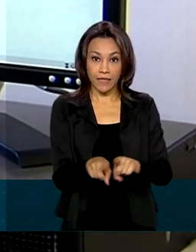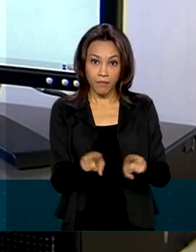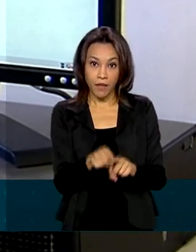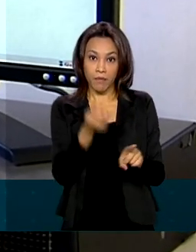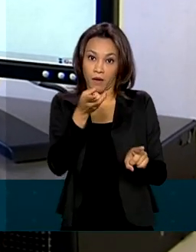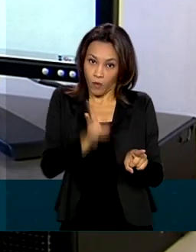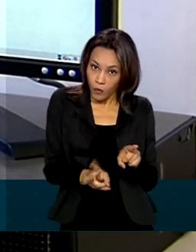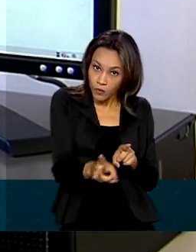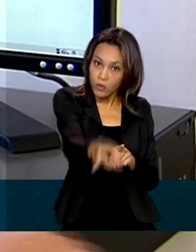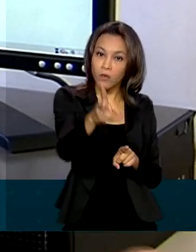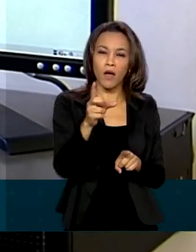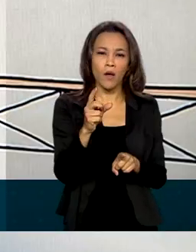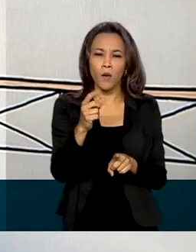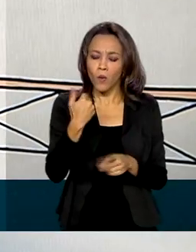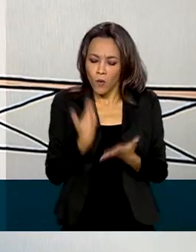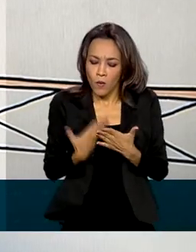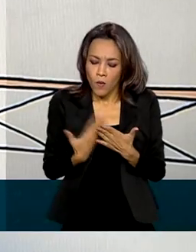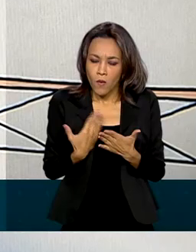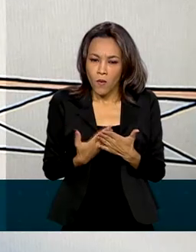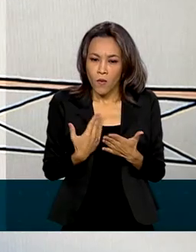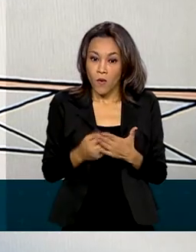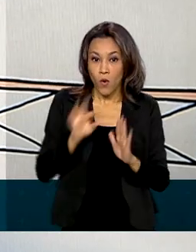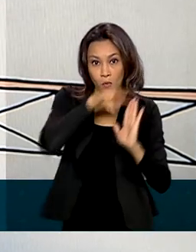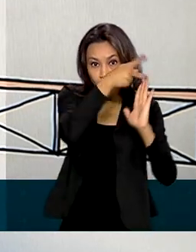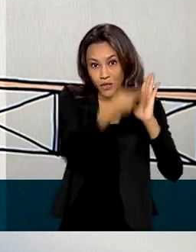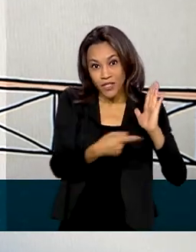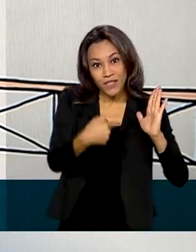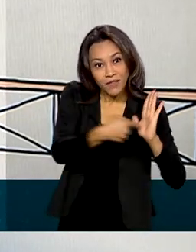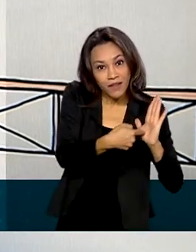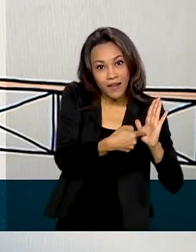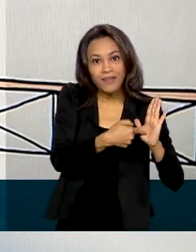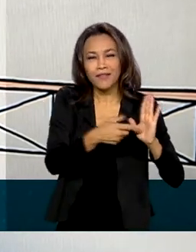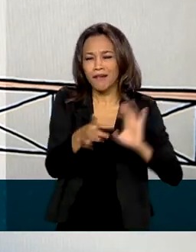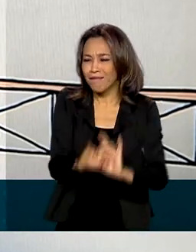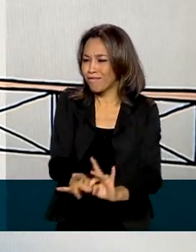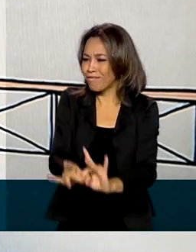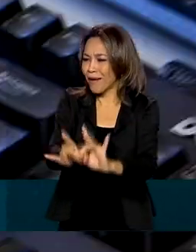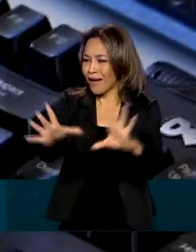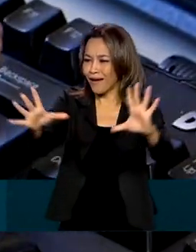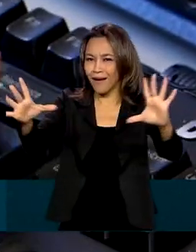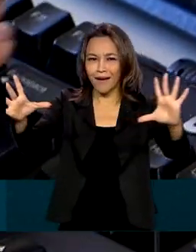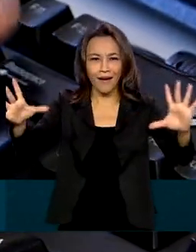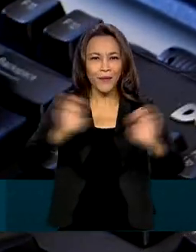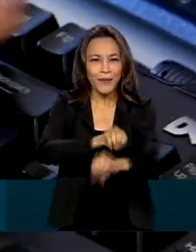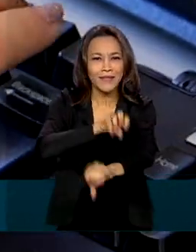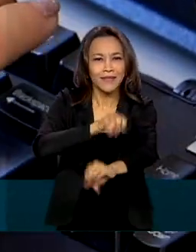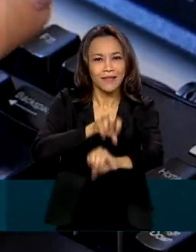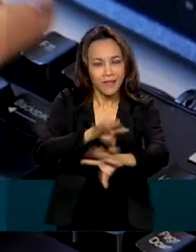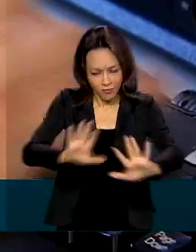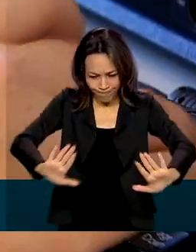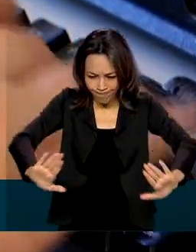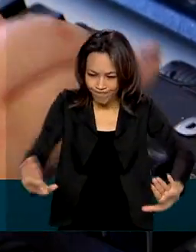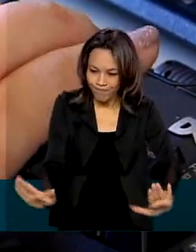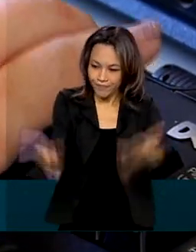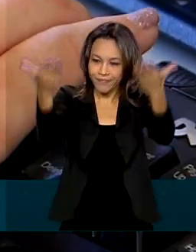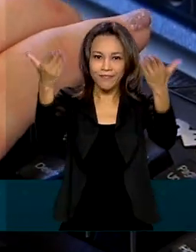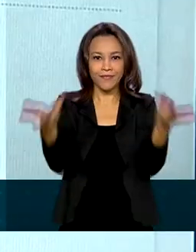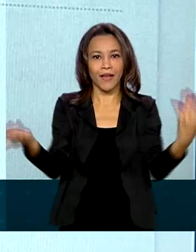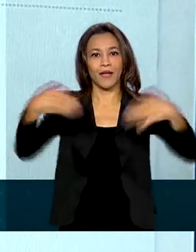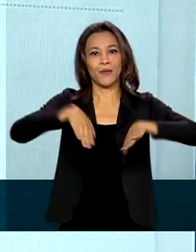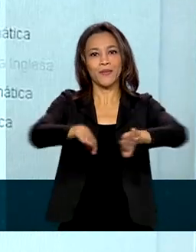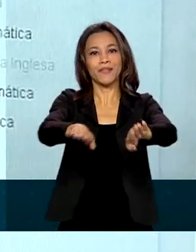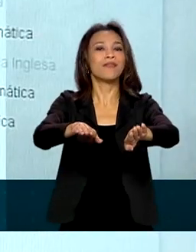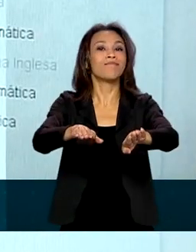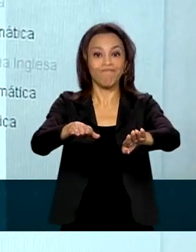continuidade dos estudos, o projeto democratiza o acesso à educação e impulsiona a inclusão digital,